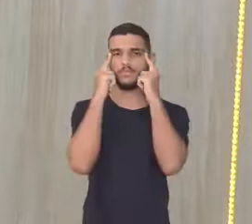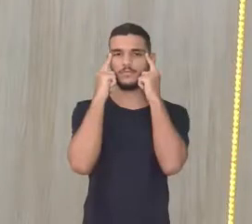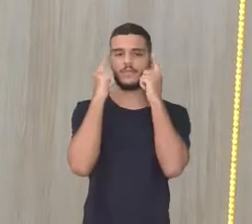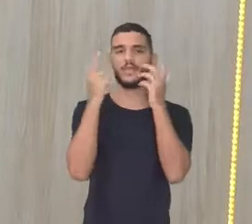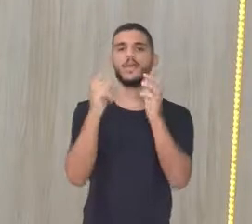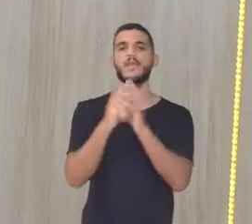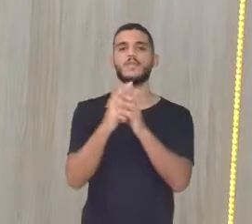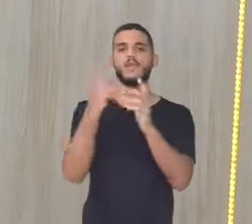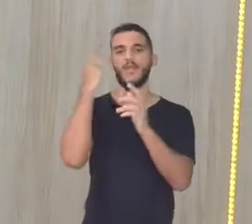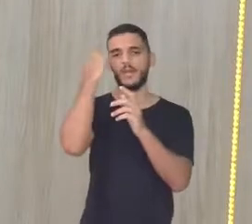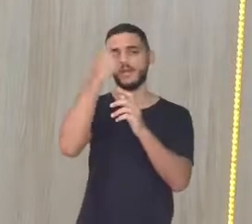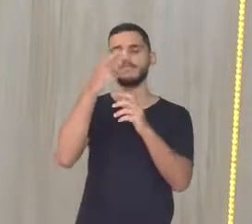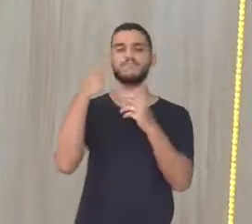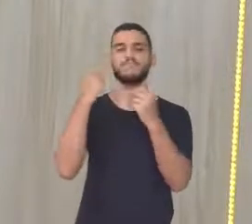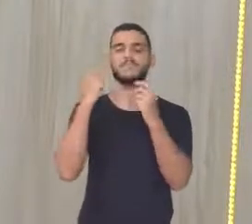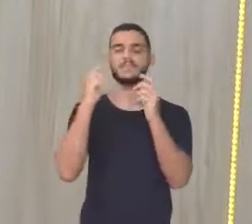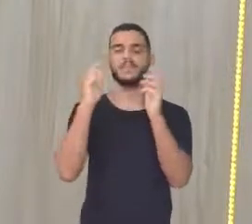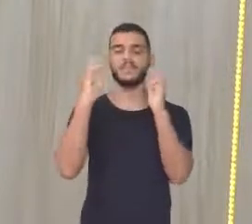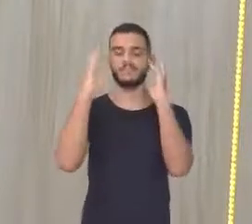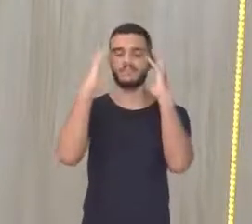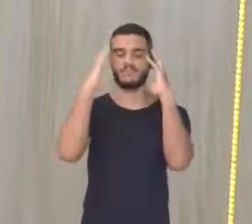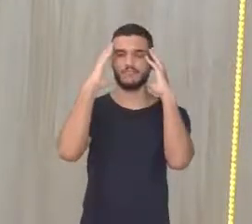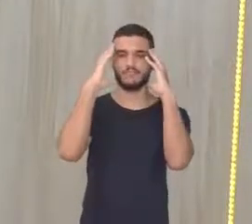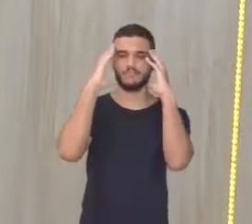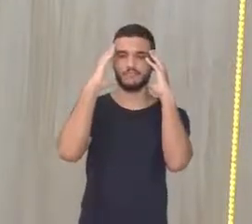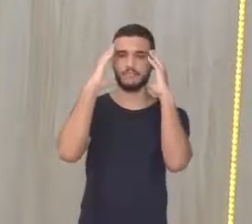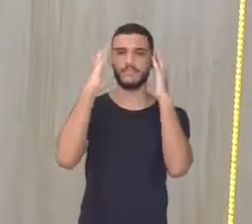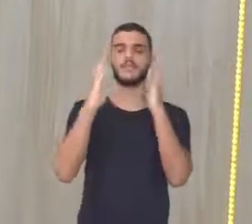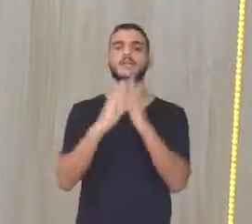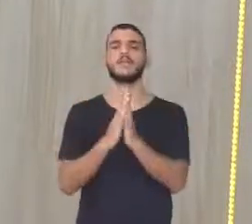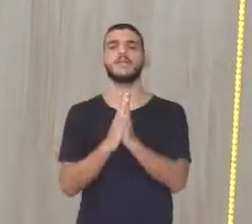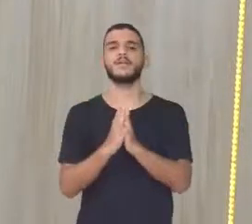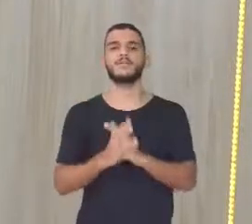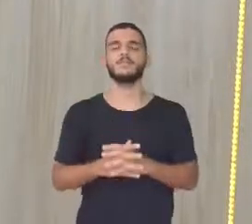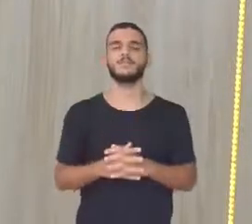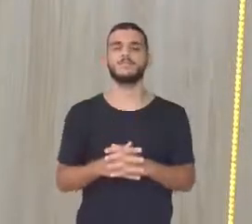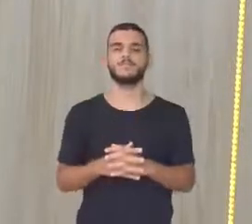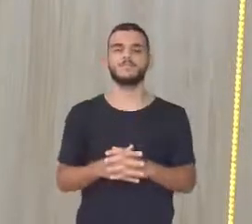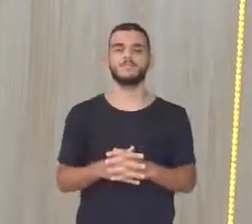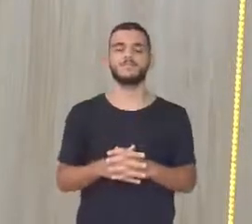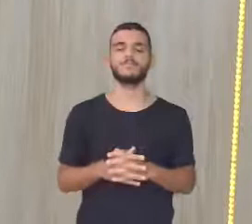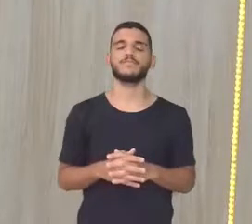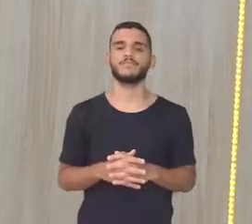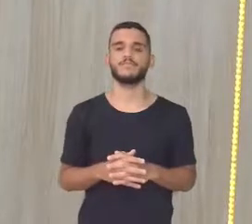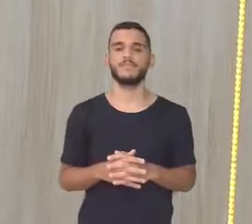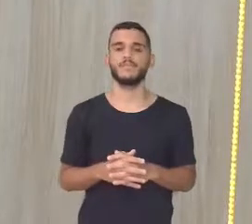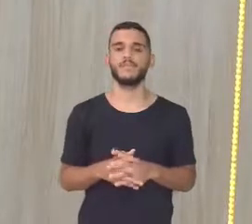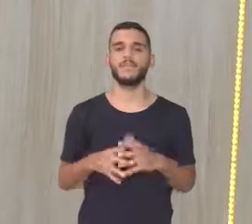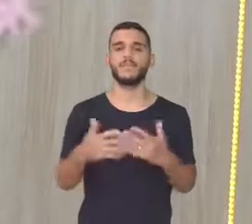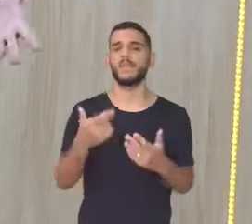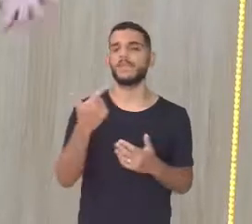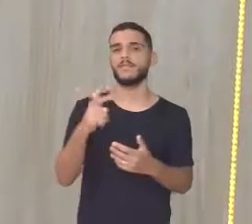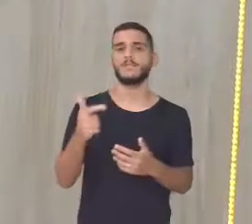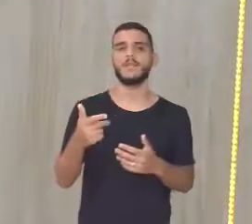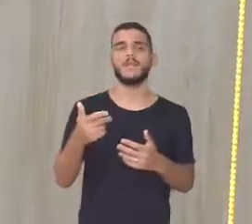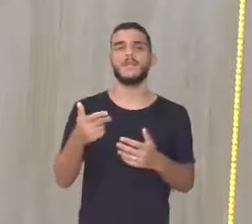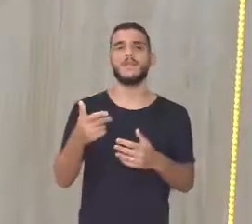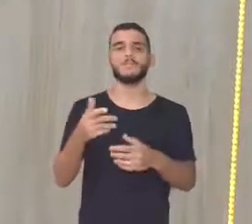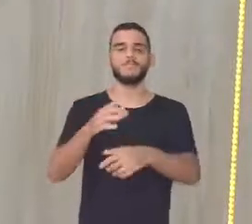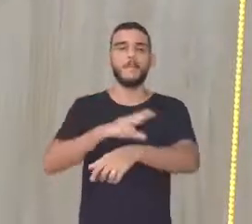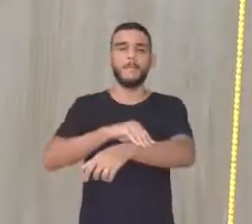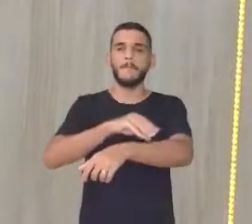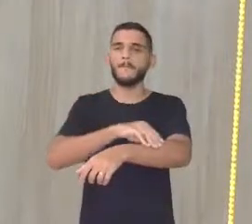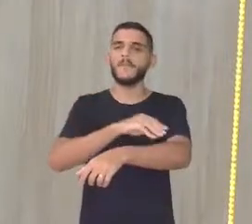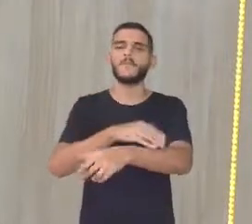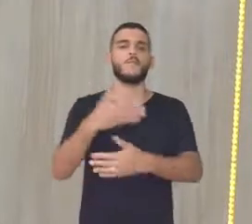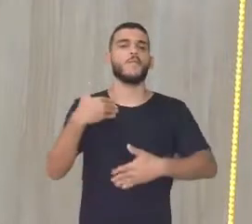A cabeça redondinha Carada de bolachão Não tem muito Carada de bolachão Porque é cara redonda Viu? Cara de lua É Não tem muito pelo Pelo só aqui